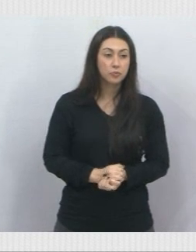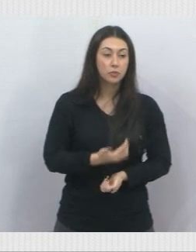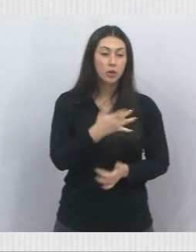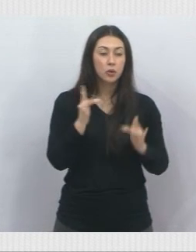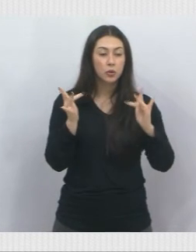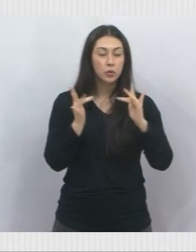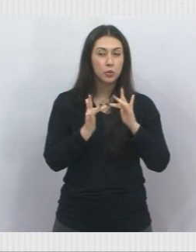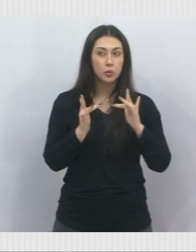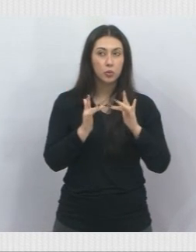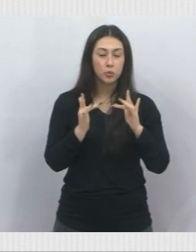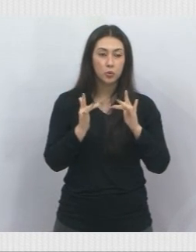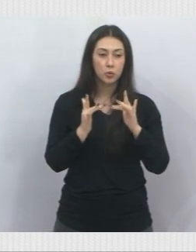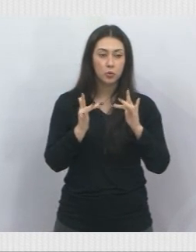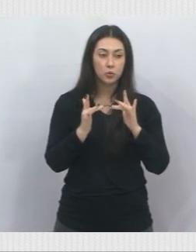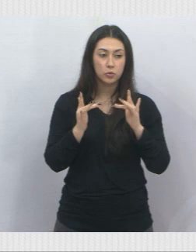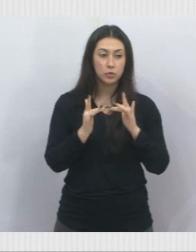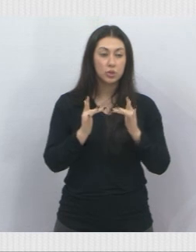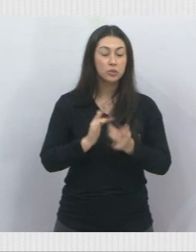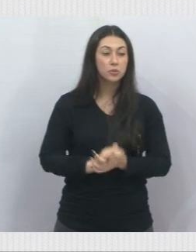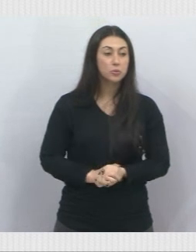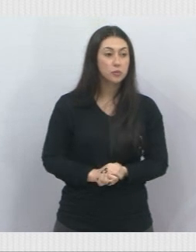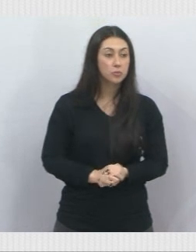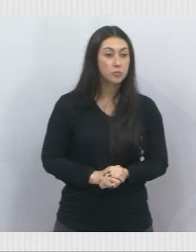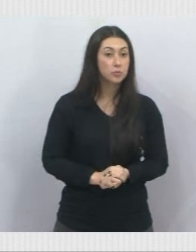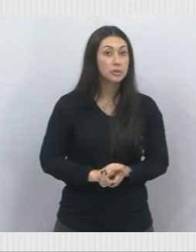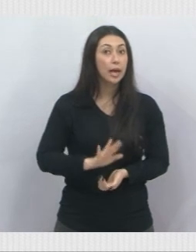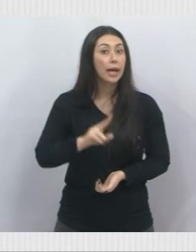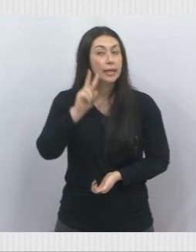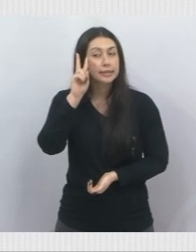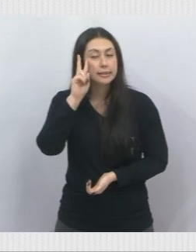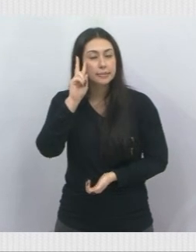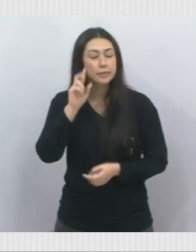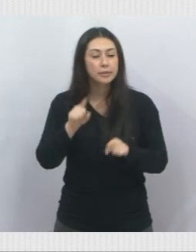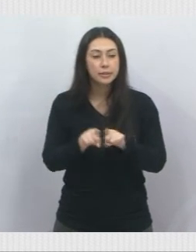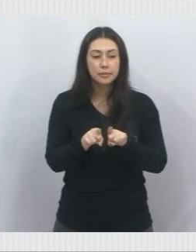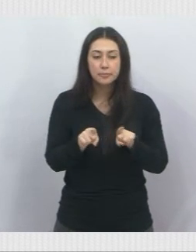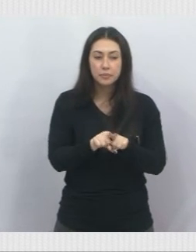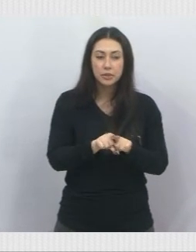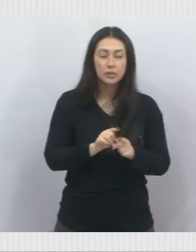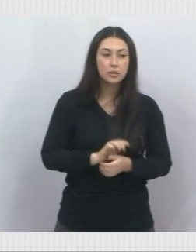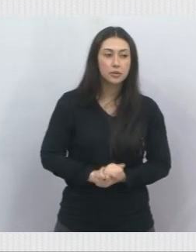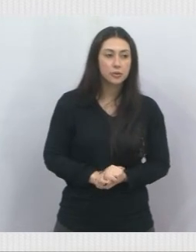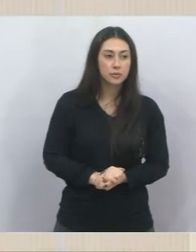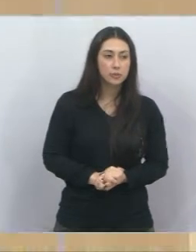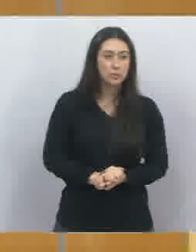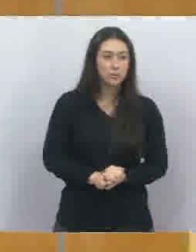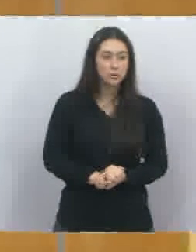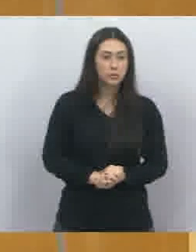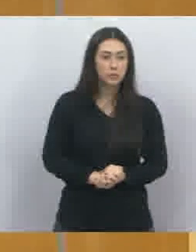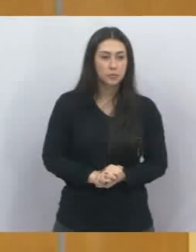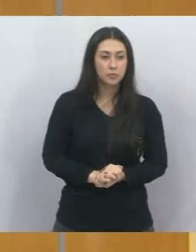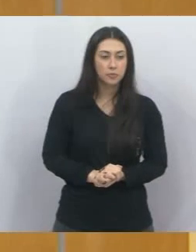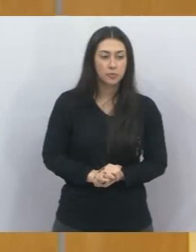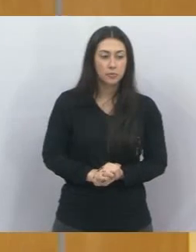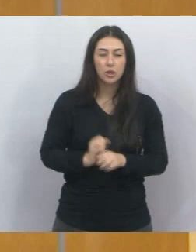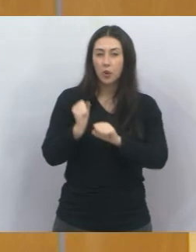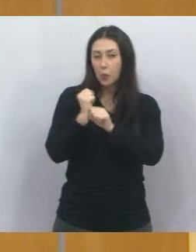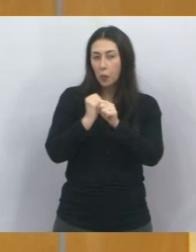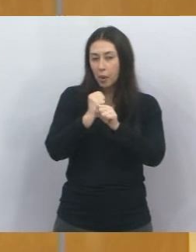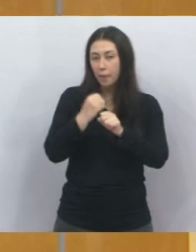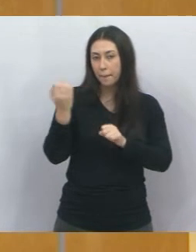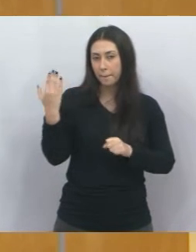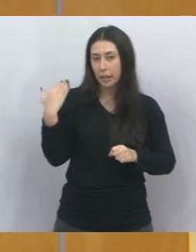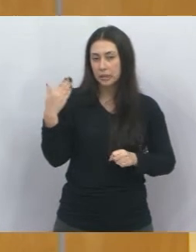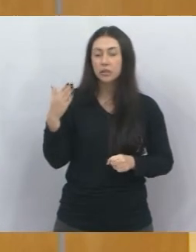Isso aí é o nosso contato. E lembrando também agora, voltando aqui para a gente, é que o ano passado